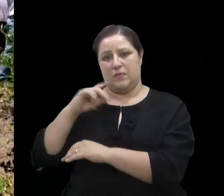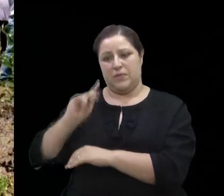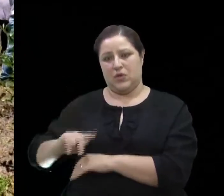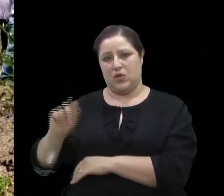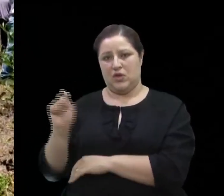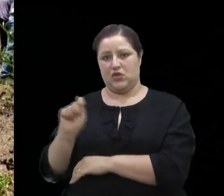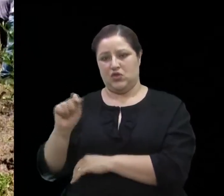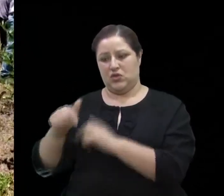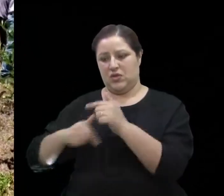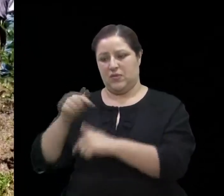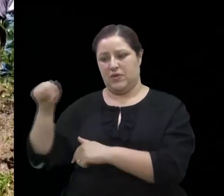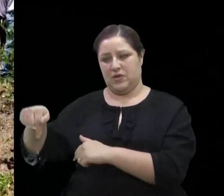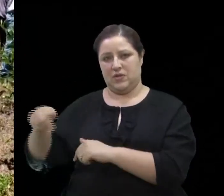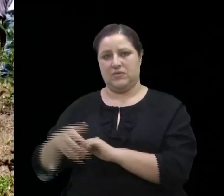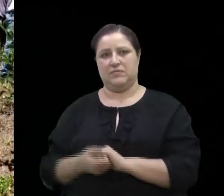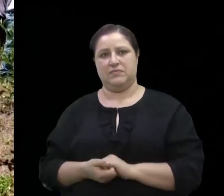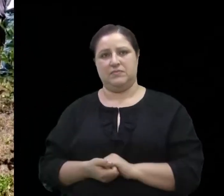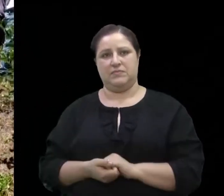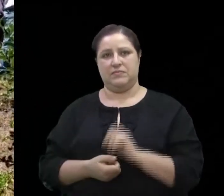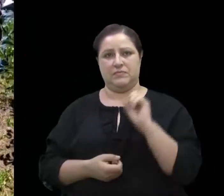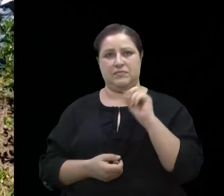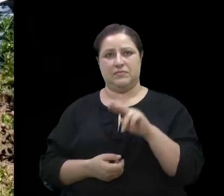Então, é... Ô, Tarcísio, dá uma olhada aí.